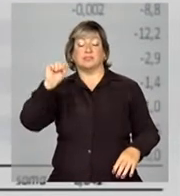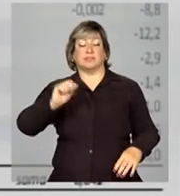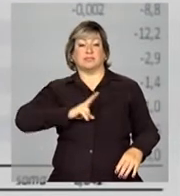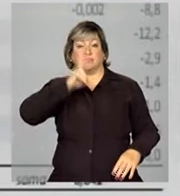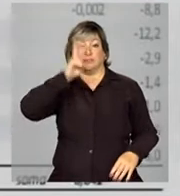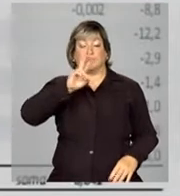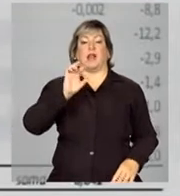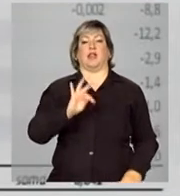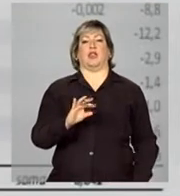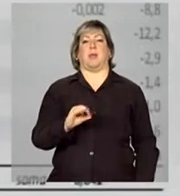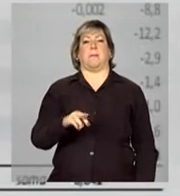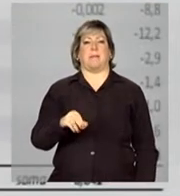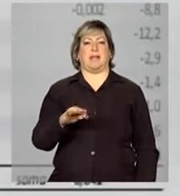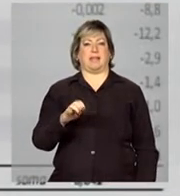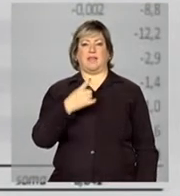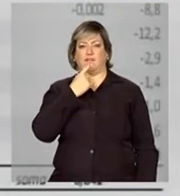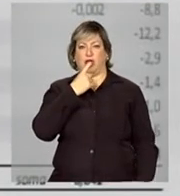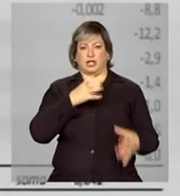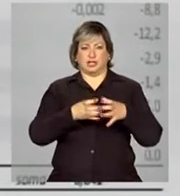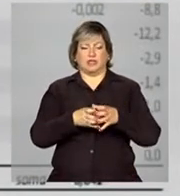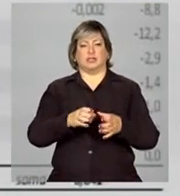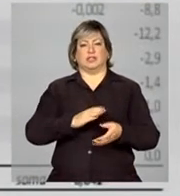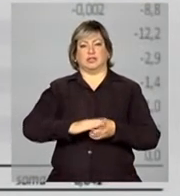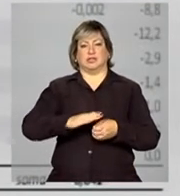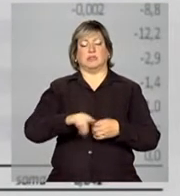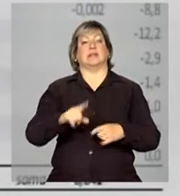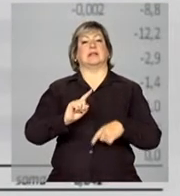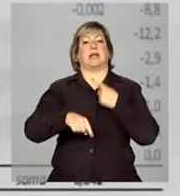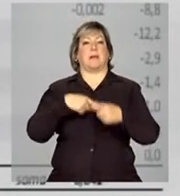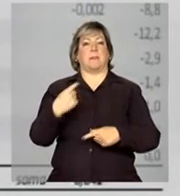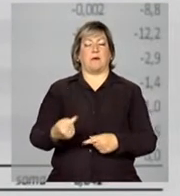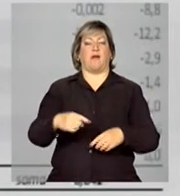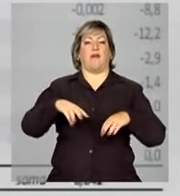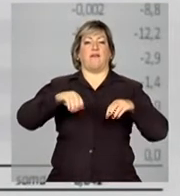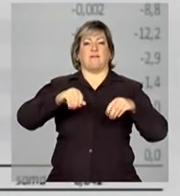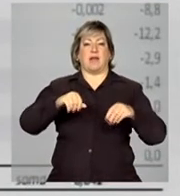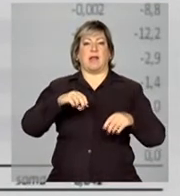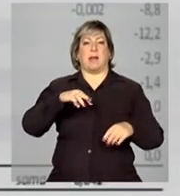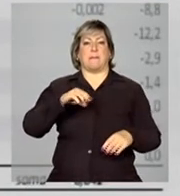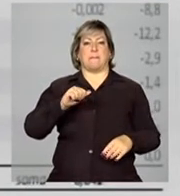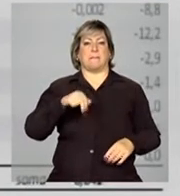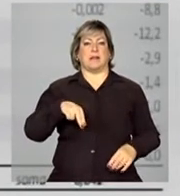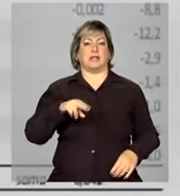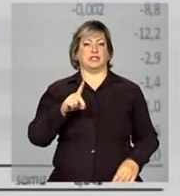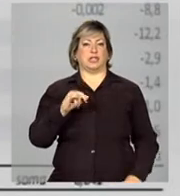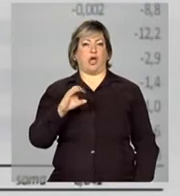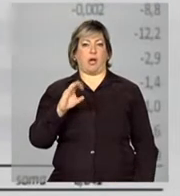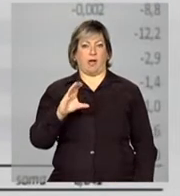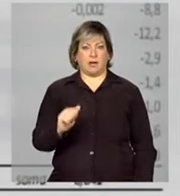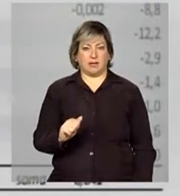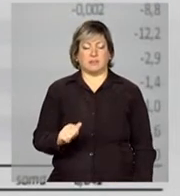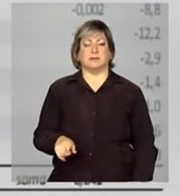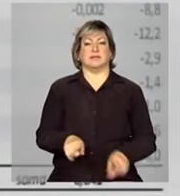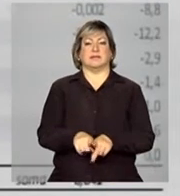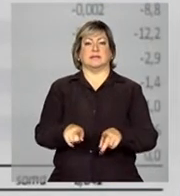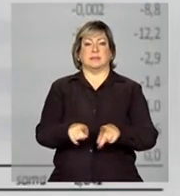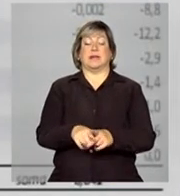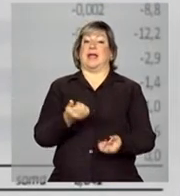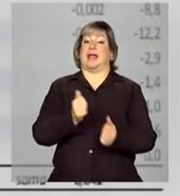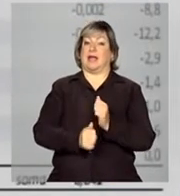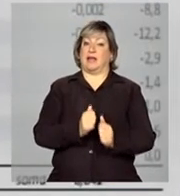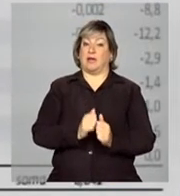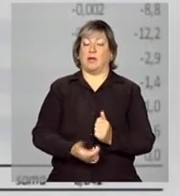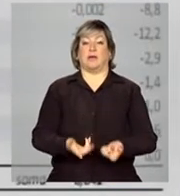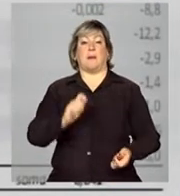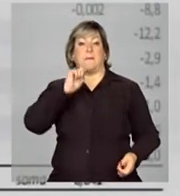foi o tomate, seguido pela farinha de mandioca, mas também tivemos a pressão do arroz,